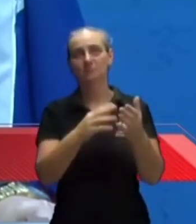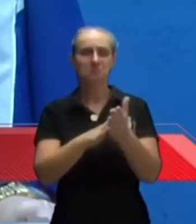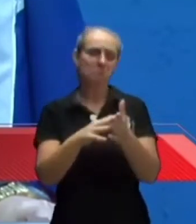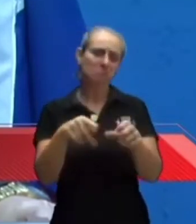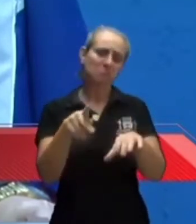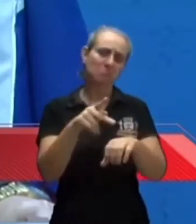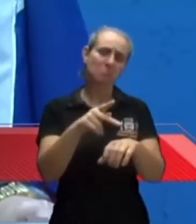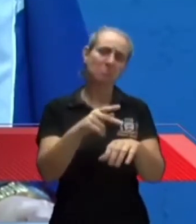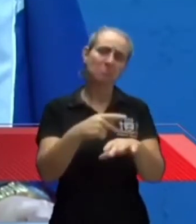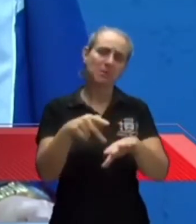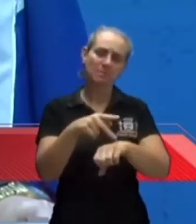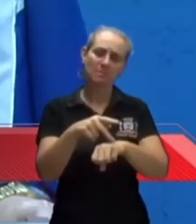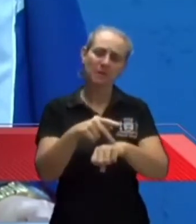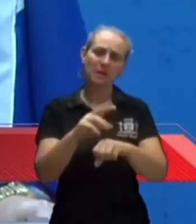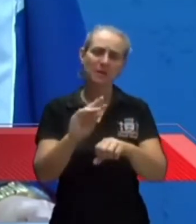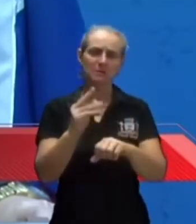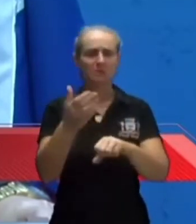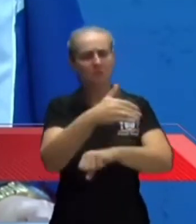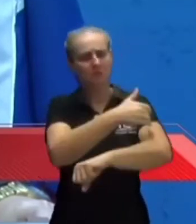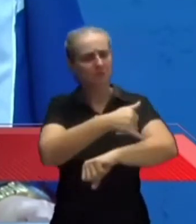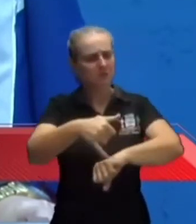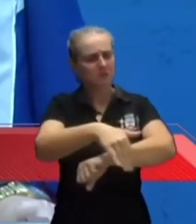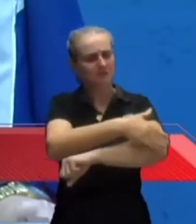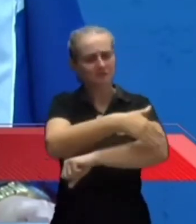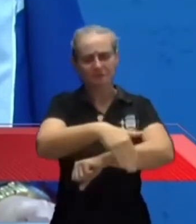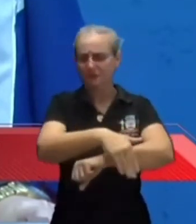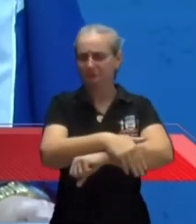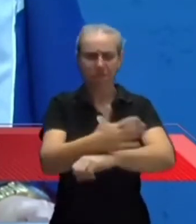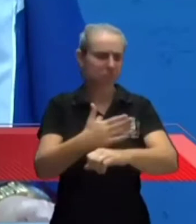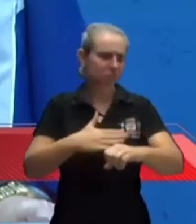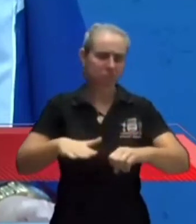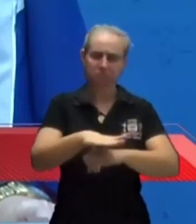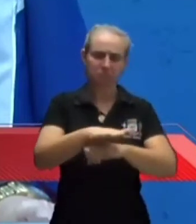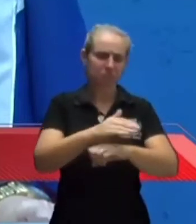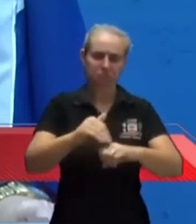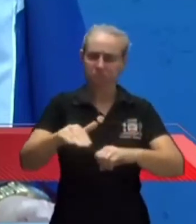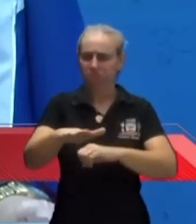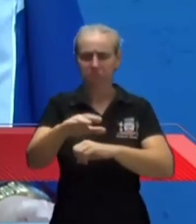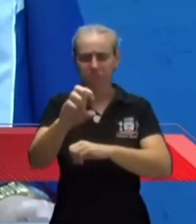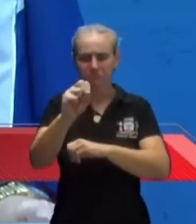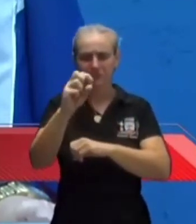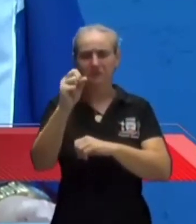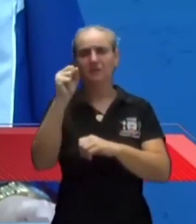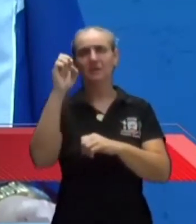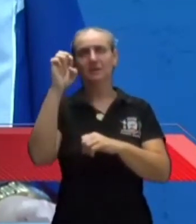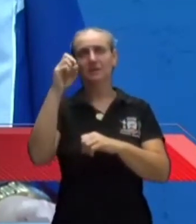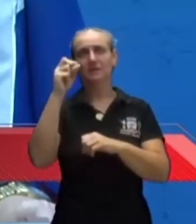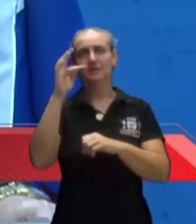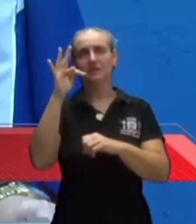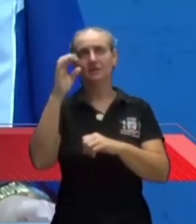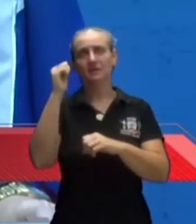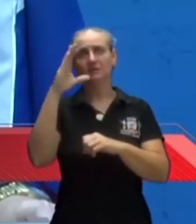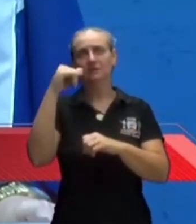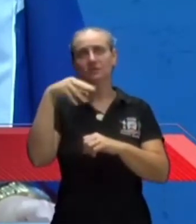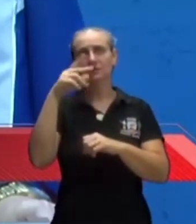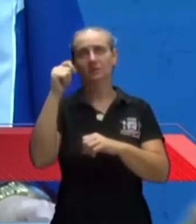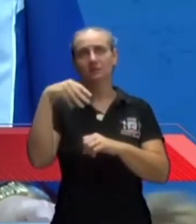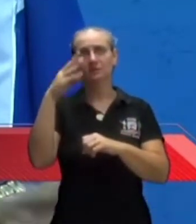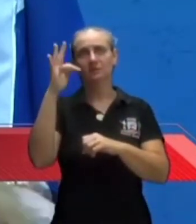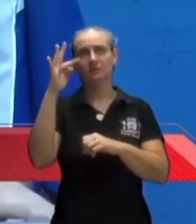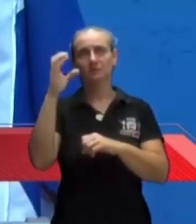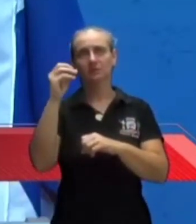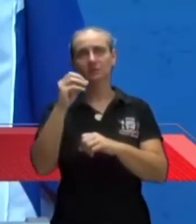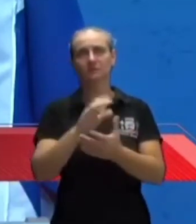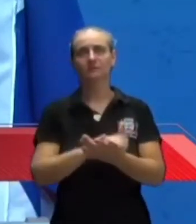um asfalto com estacionamento, estilo no shopping, alguma coisa tem que ser feita ali na frente.